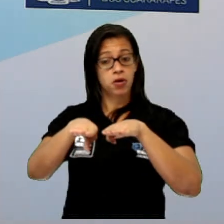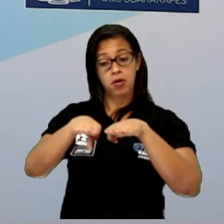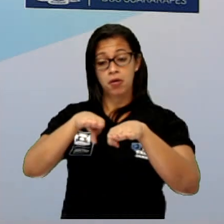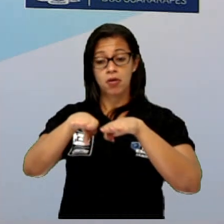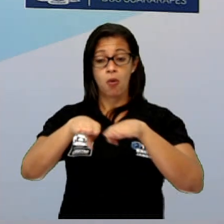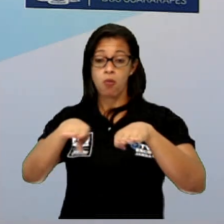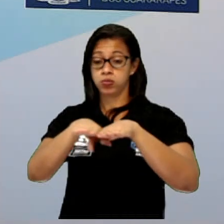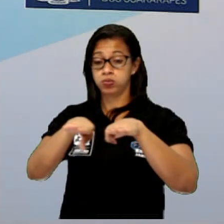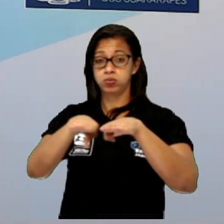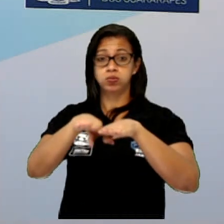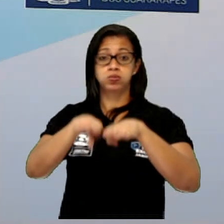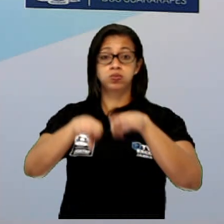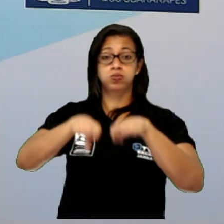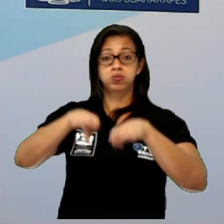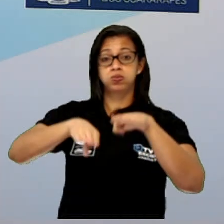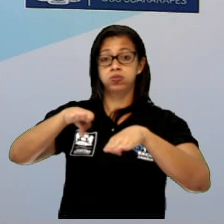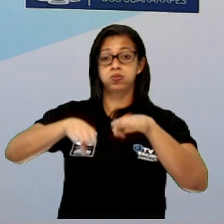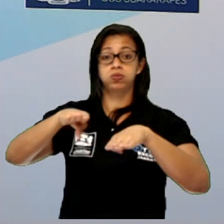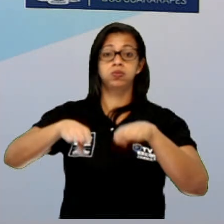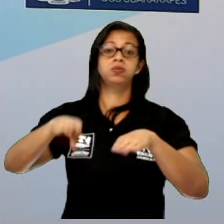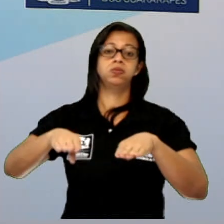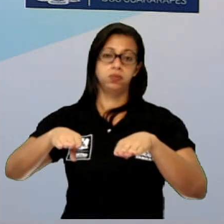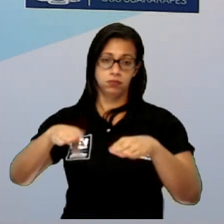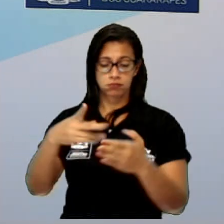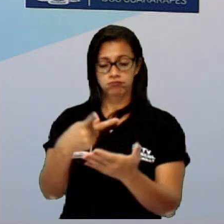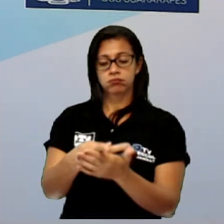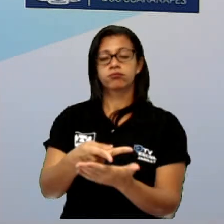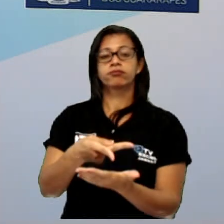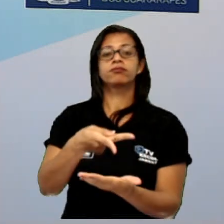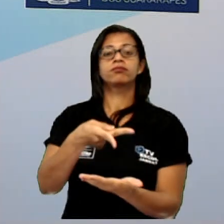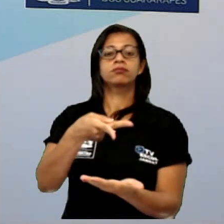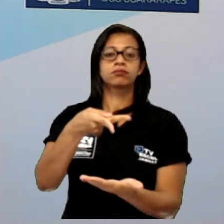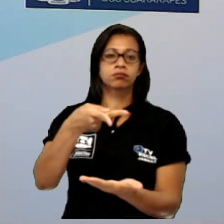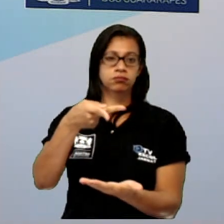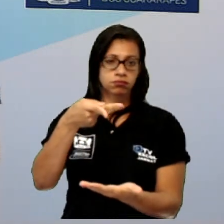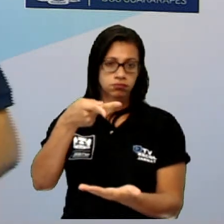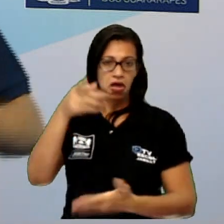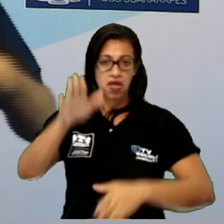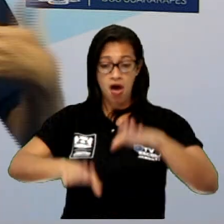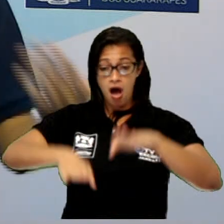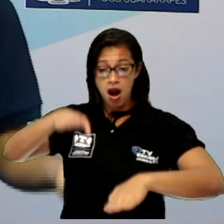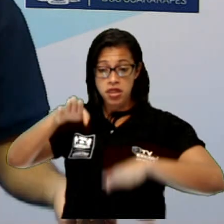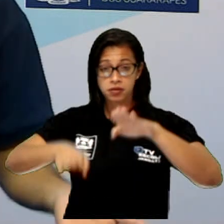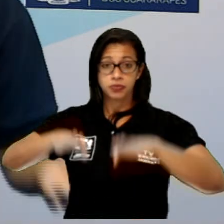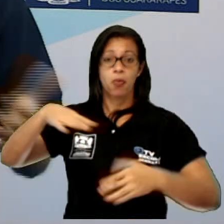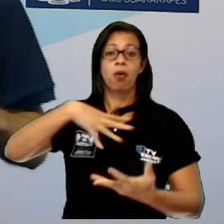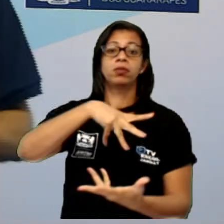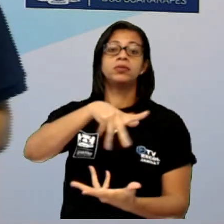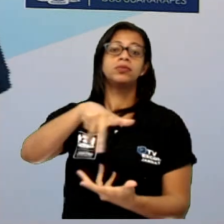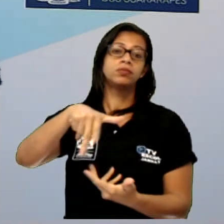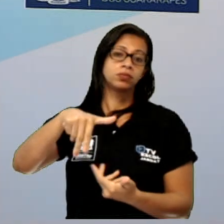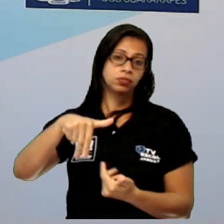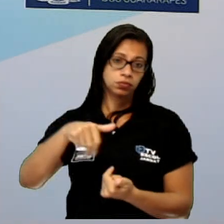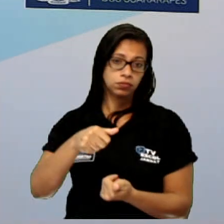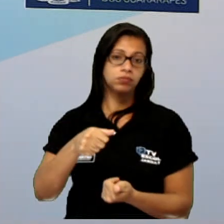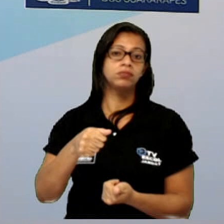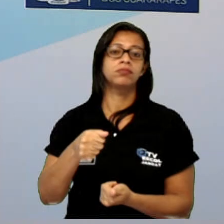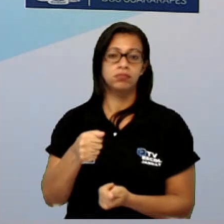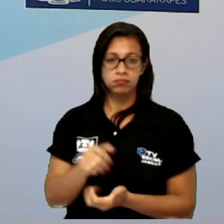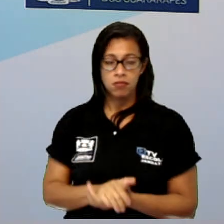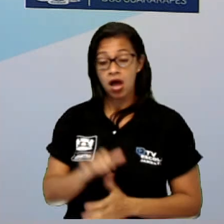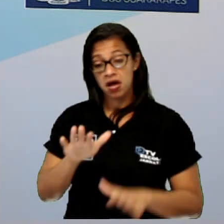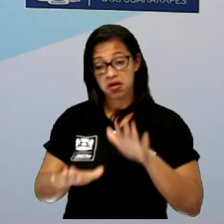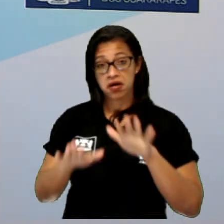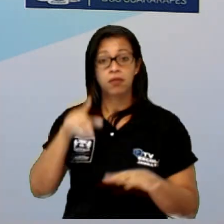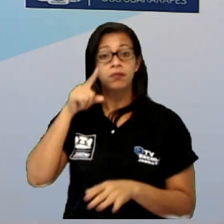e aí elas provocam efeitos, efeitos que podem ser efeitos muito graves ou não tão graves assim para a